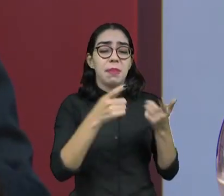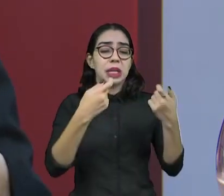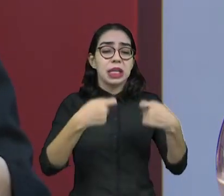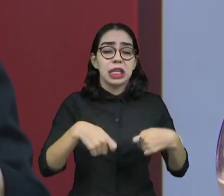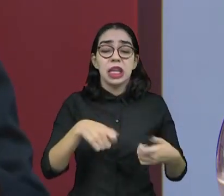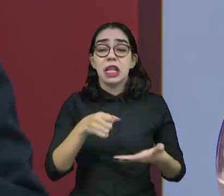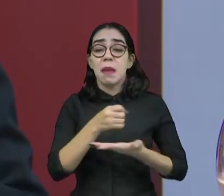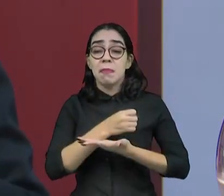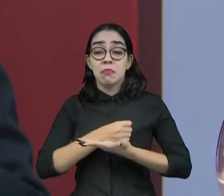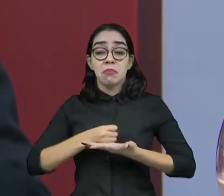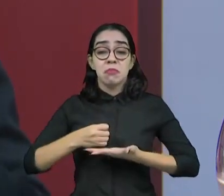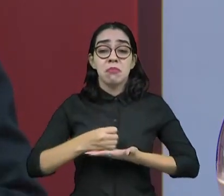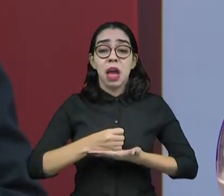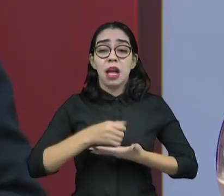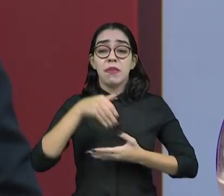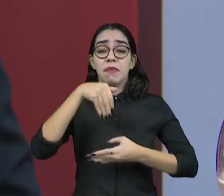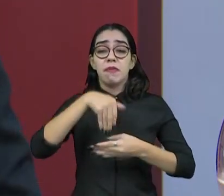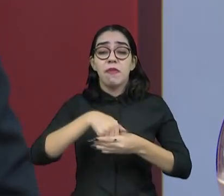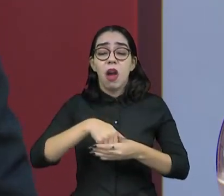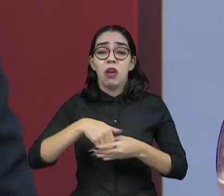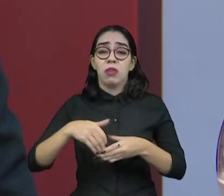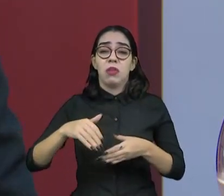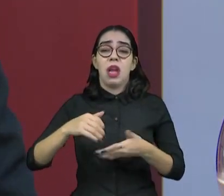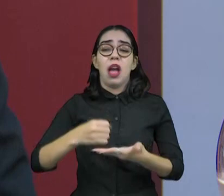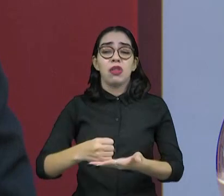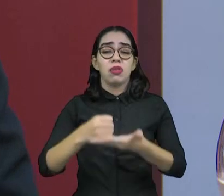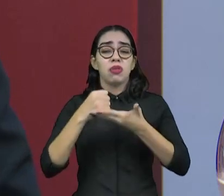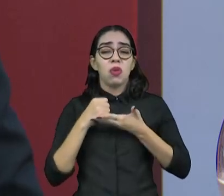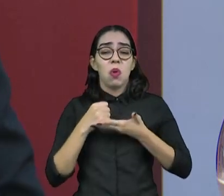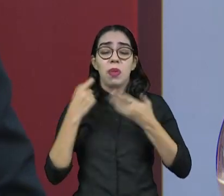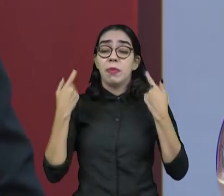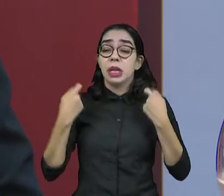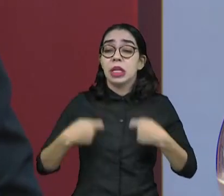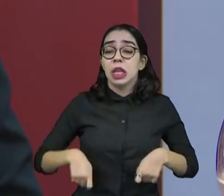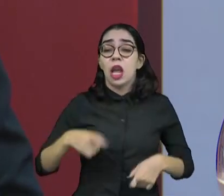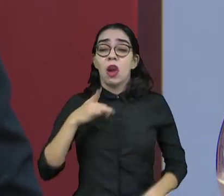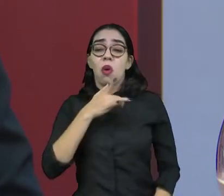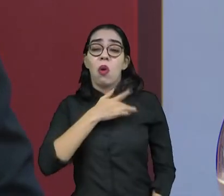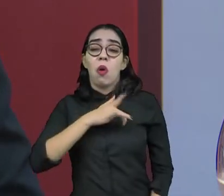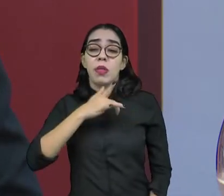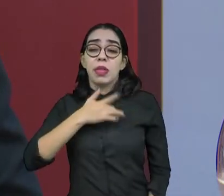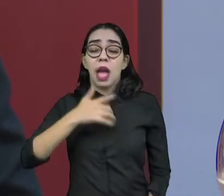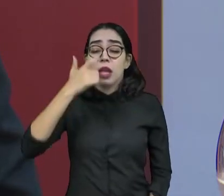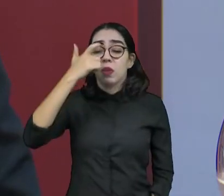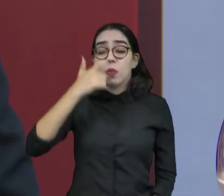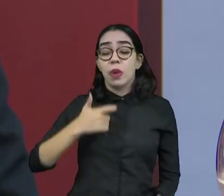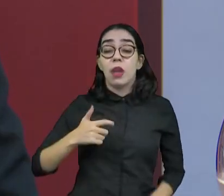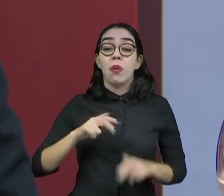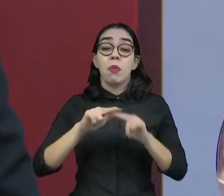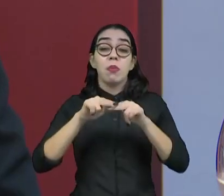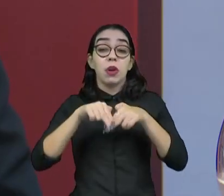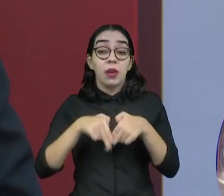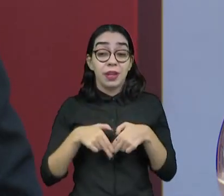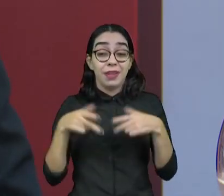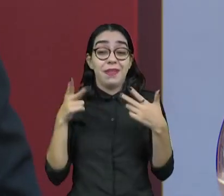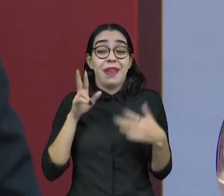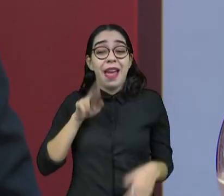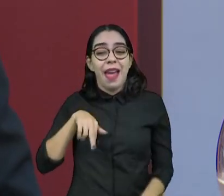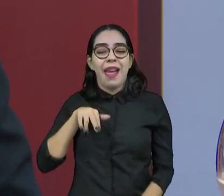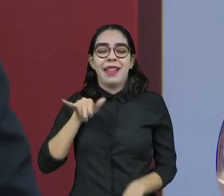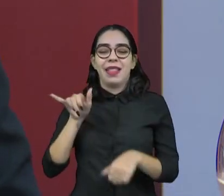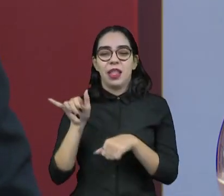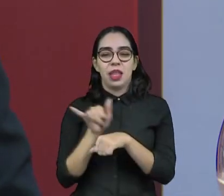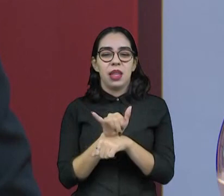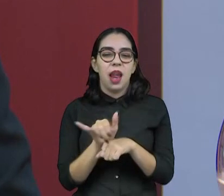que nos defendam, porque nós estamos sendo perseguidos, então isso tem a ver com a resposta ao contexto eleitoral. E nós